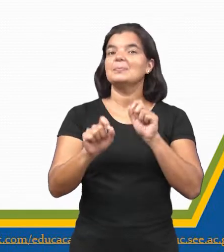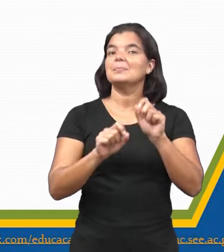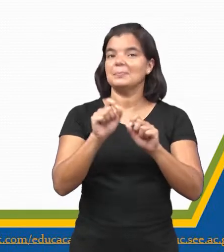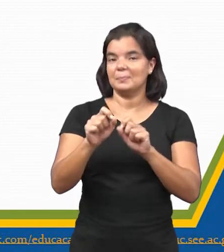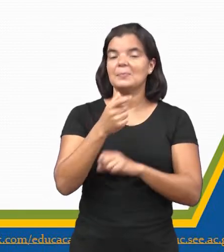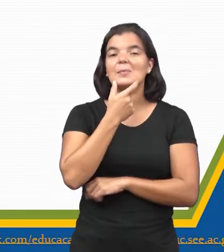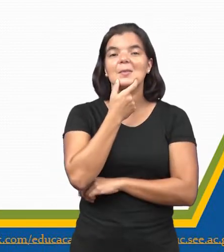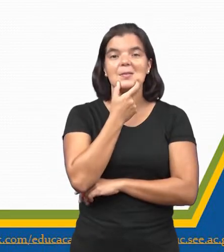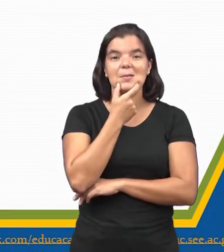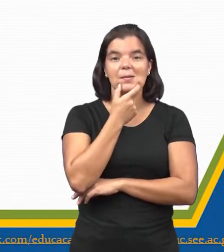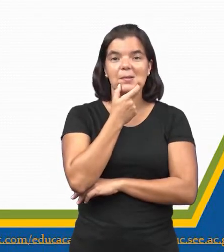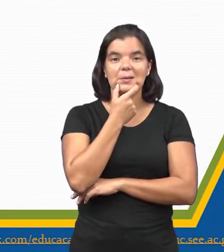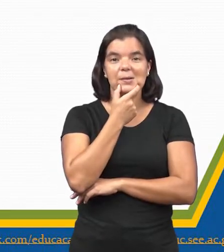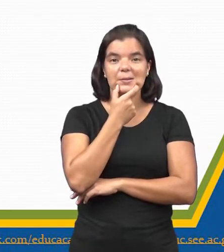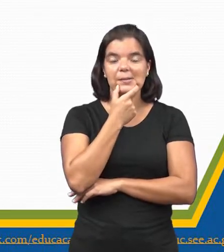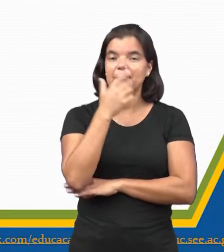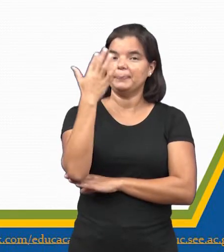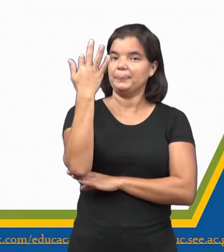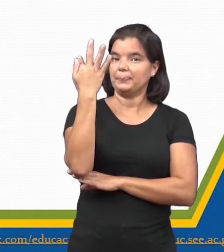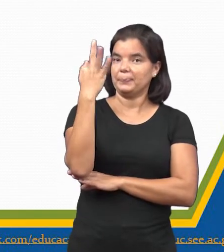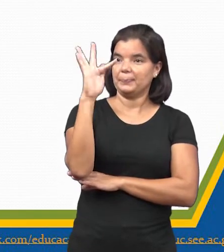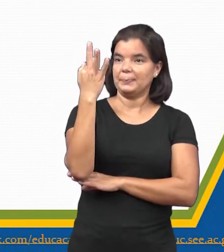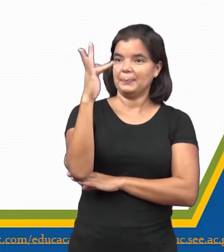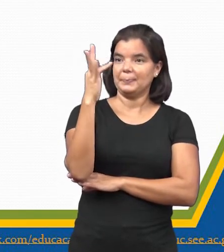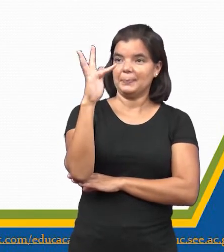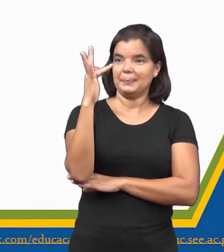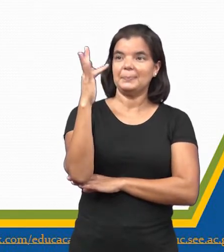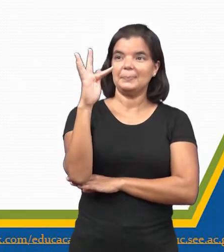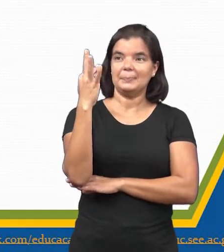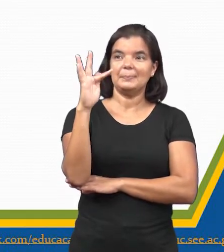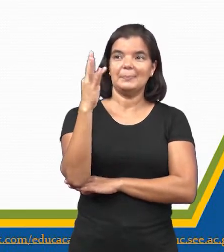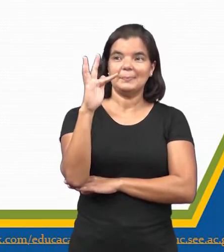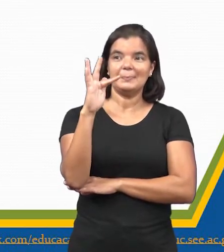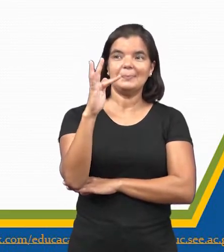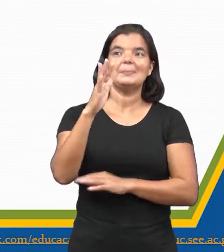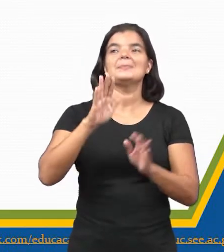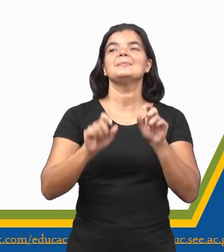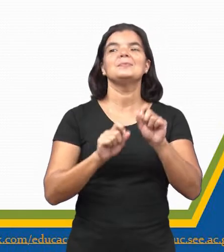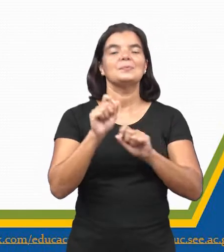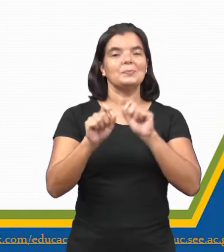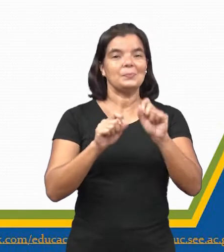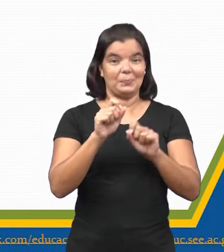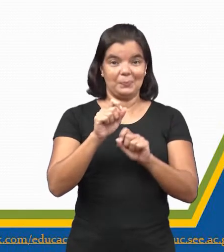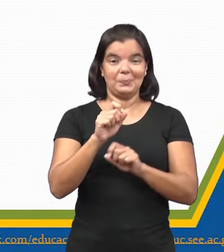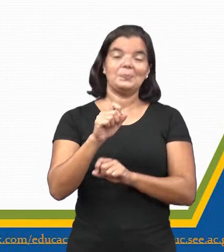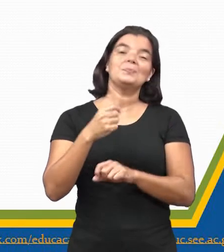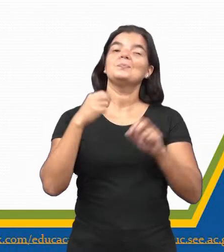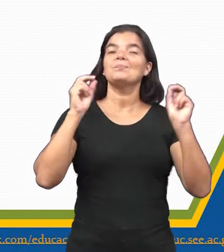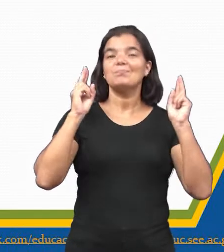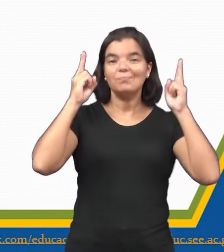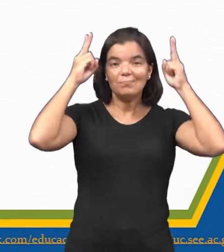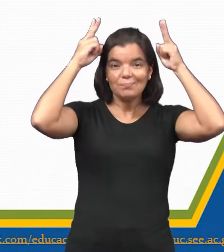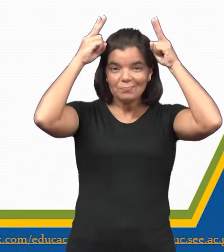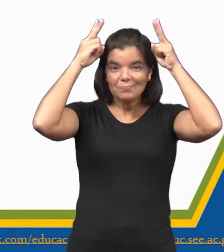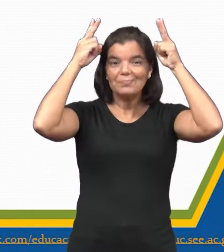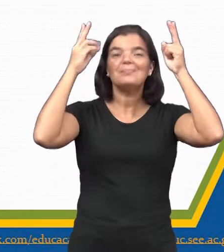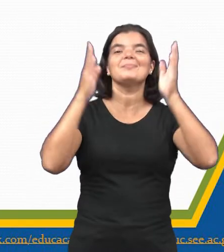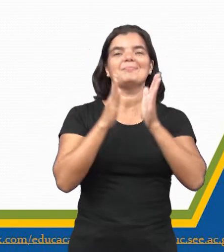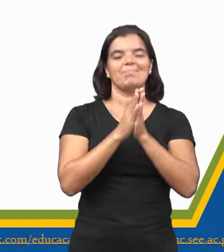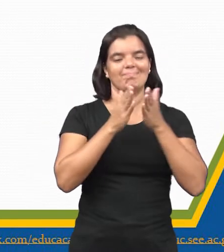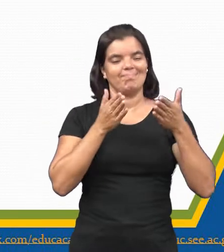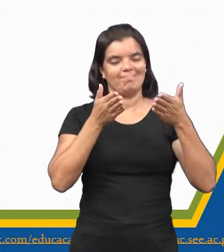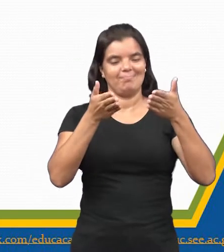fora os ingleses, franceses e também os holandeses, né? Nessa corrida, dessa